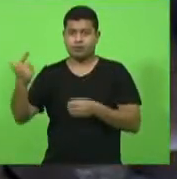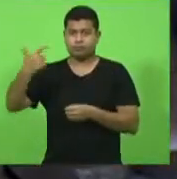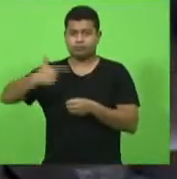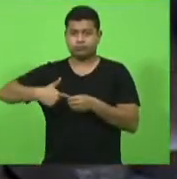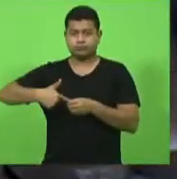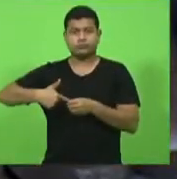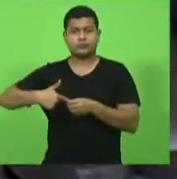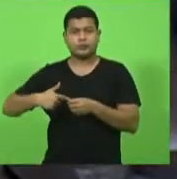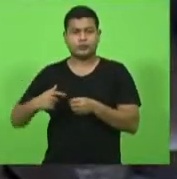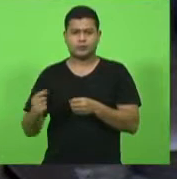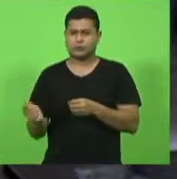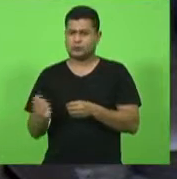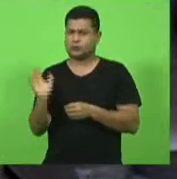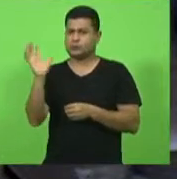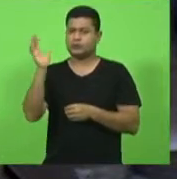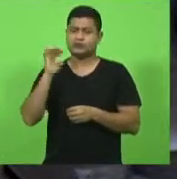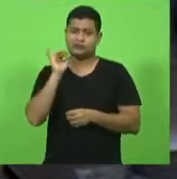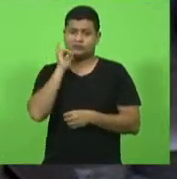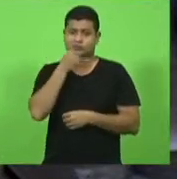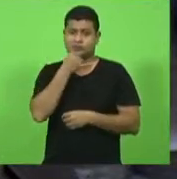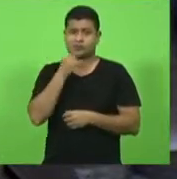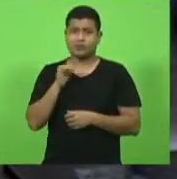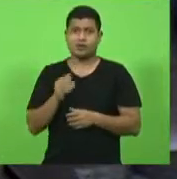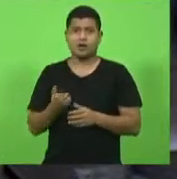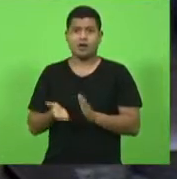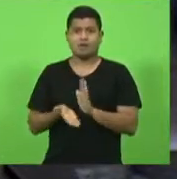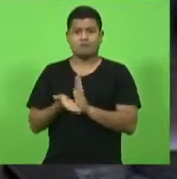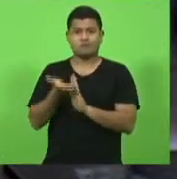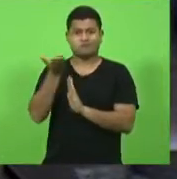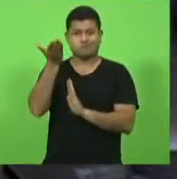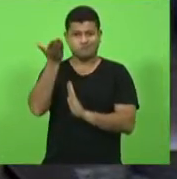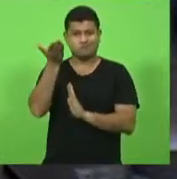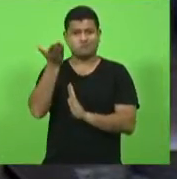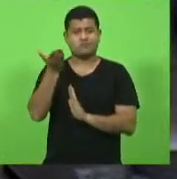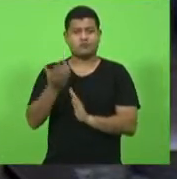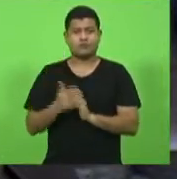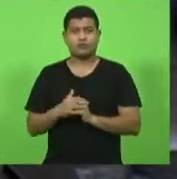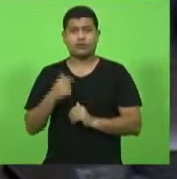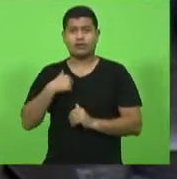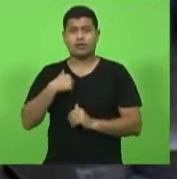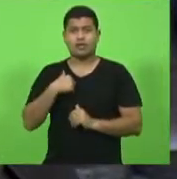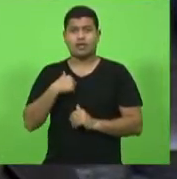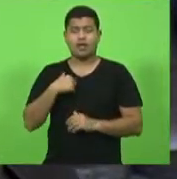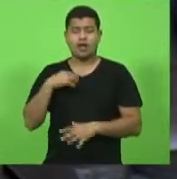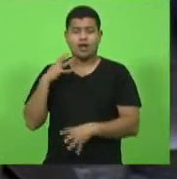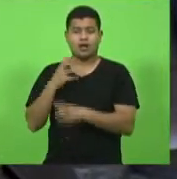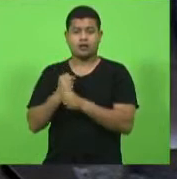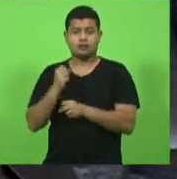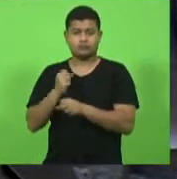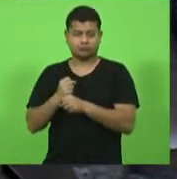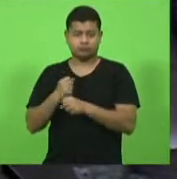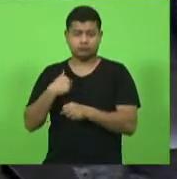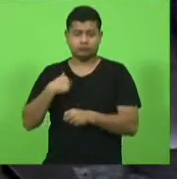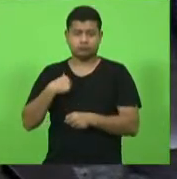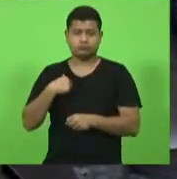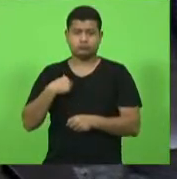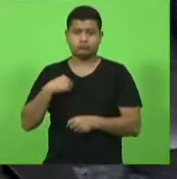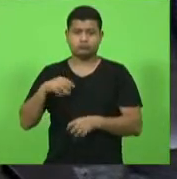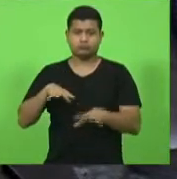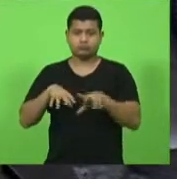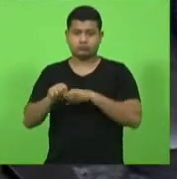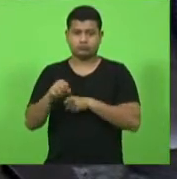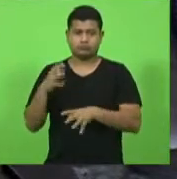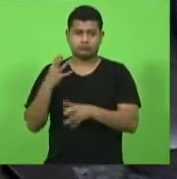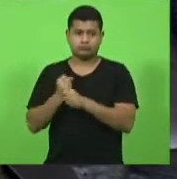que infelizmente ele está alcançando nas bombas e eu sou a minha formação é em contabilidade e eu aprendi que para cada